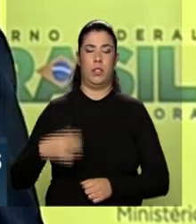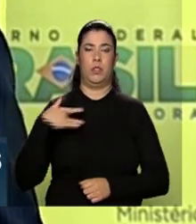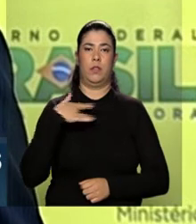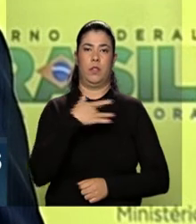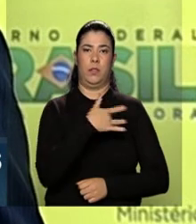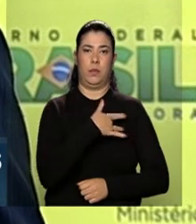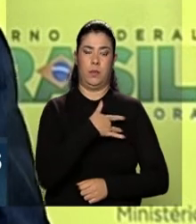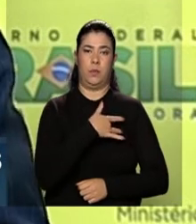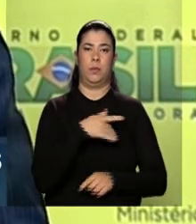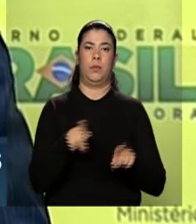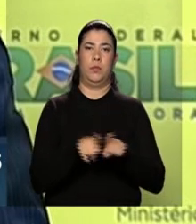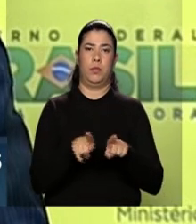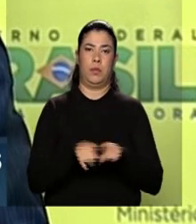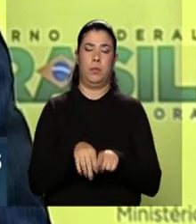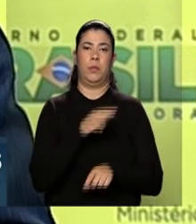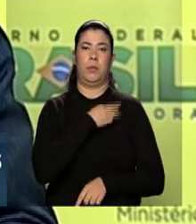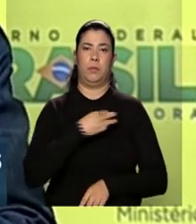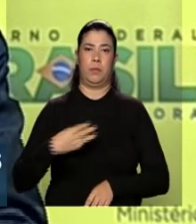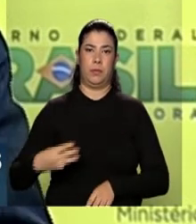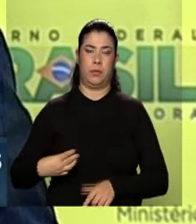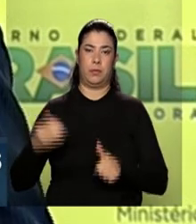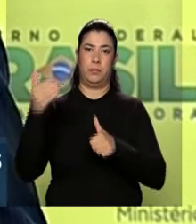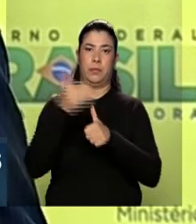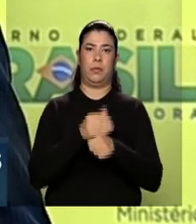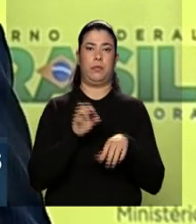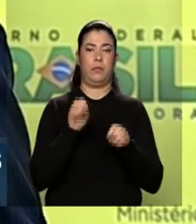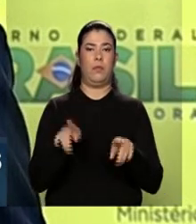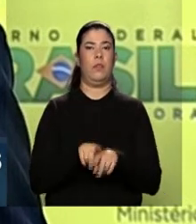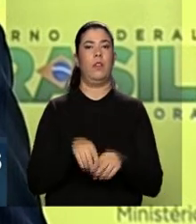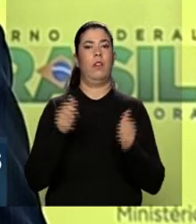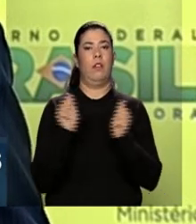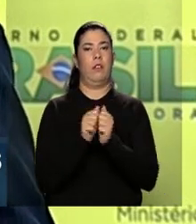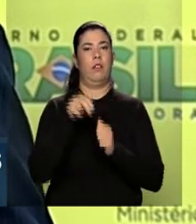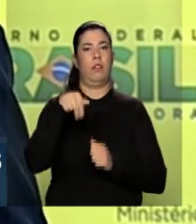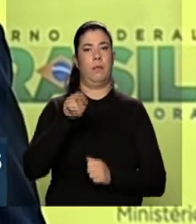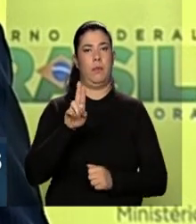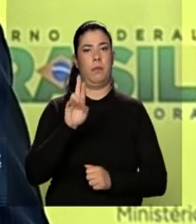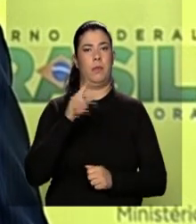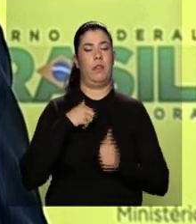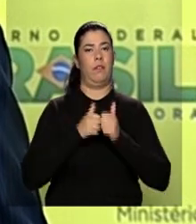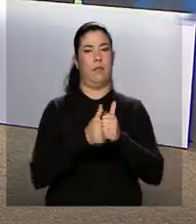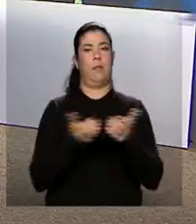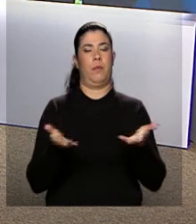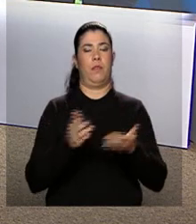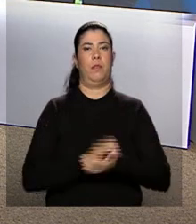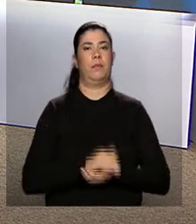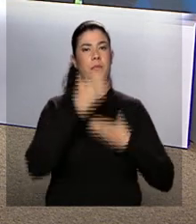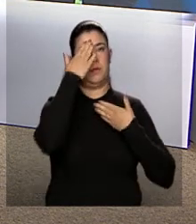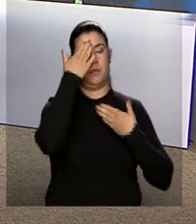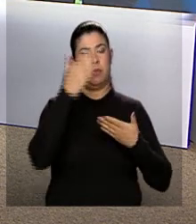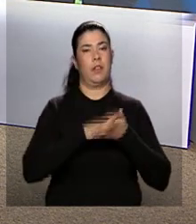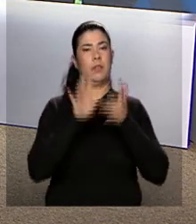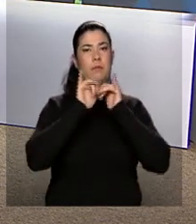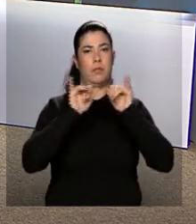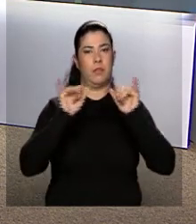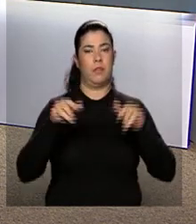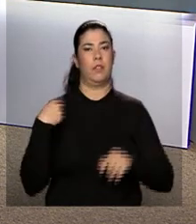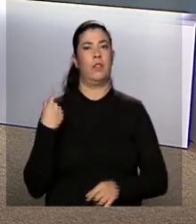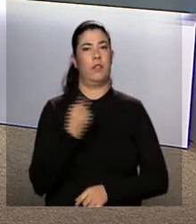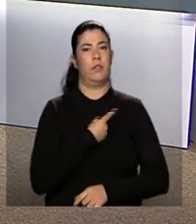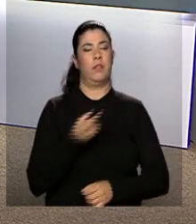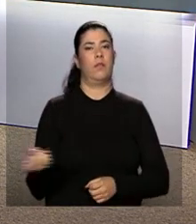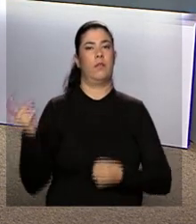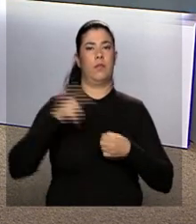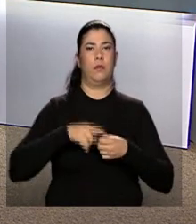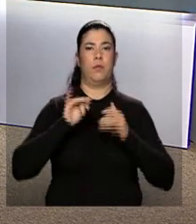saúde e a equipe da NBR vai acompanhar o evento. Daniele. Obrigada, Leandro, pelas informações e nós